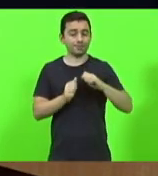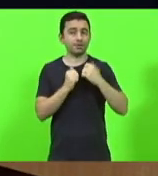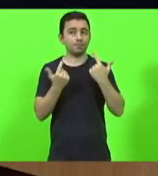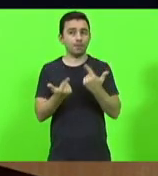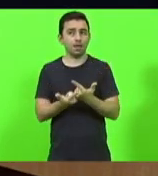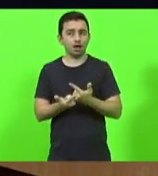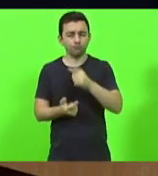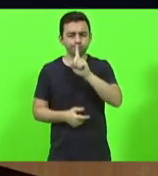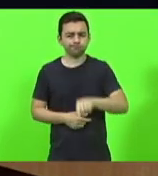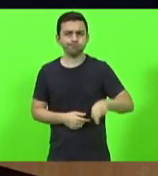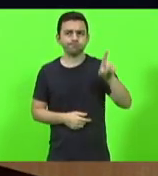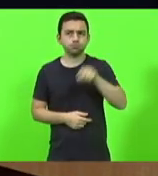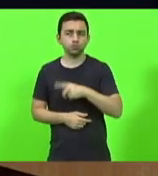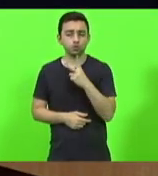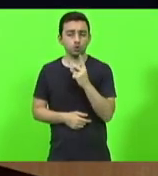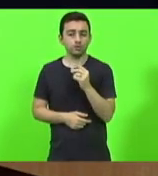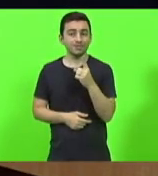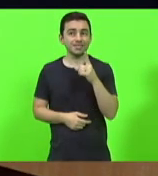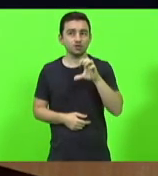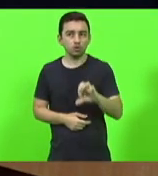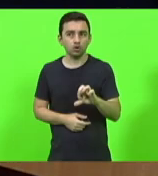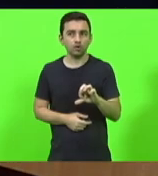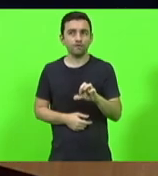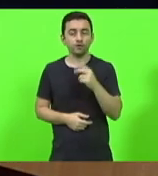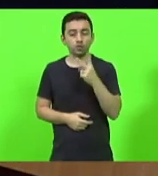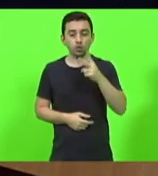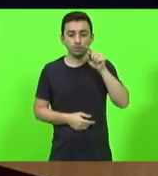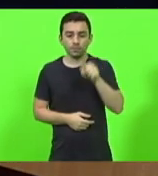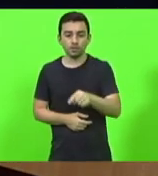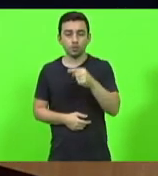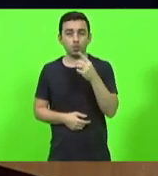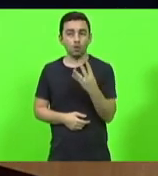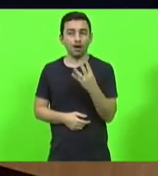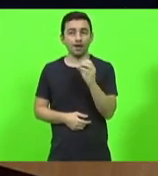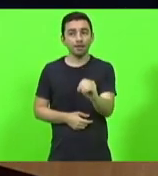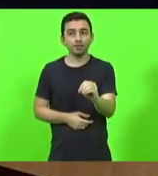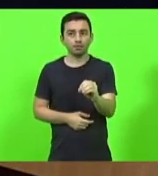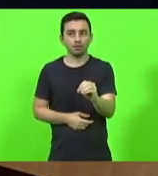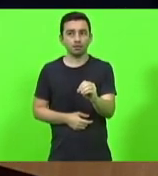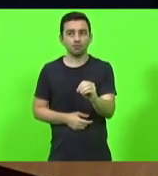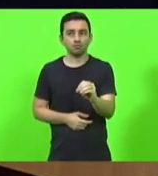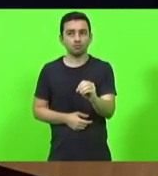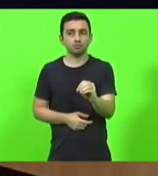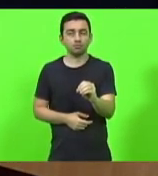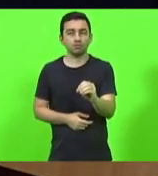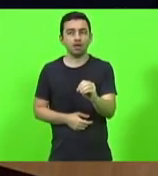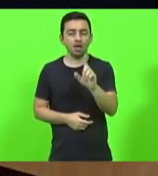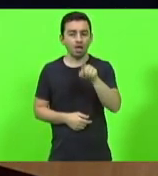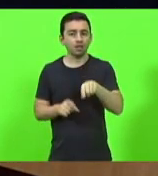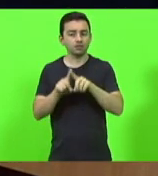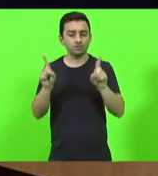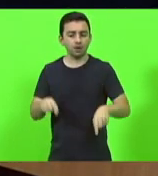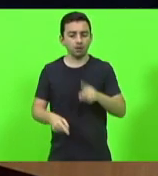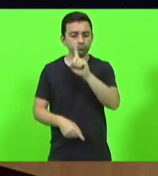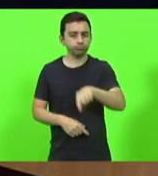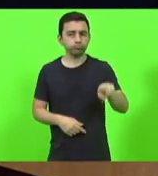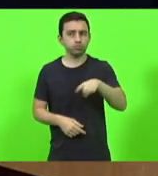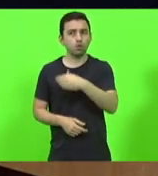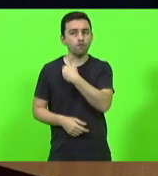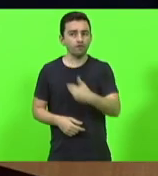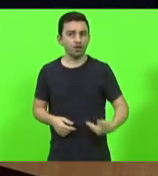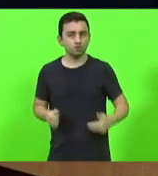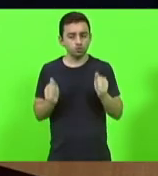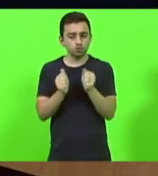extinguiu, em 2019, 2.040 cargos. O governo do Estado, com o apoio da